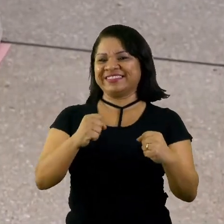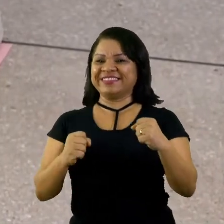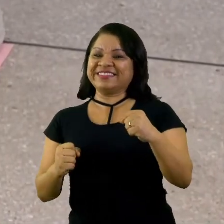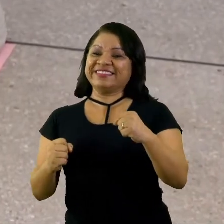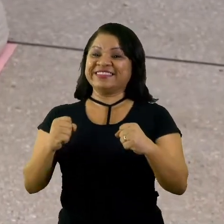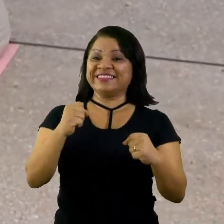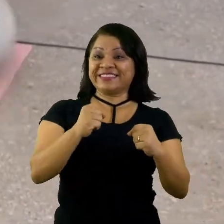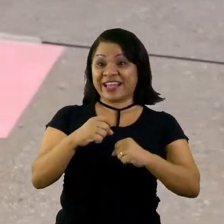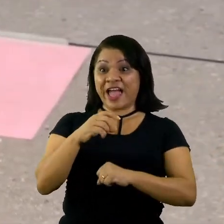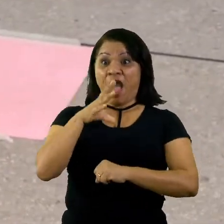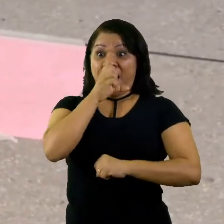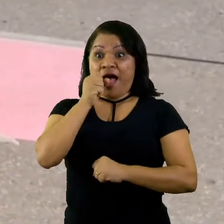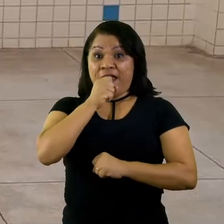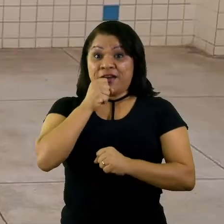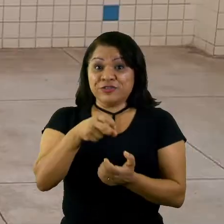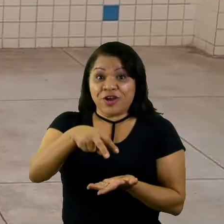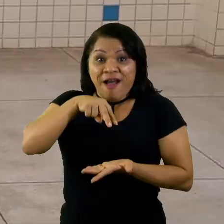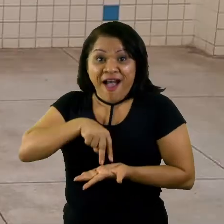Laranja.